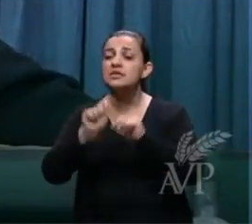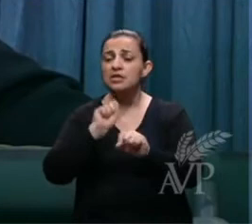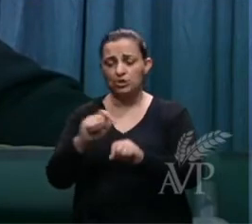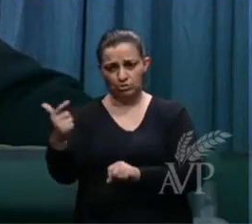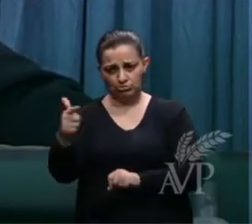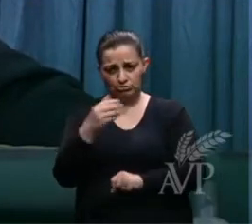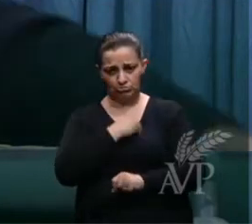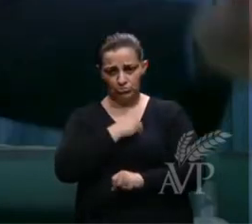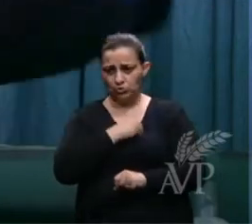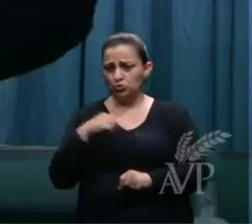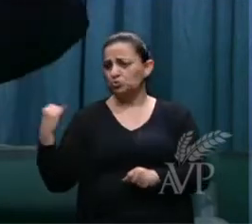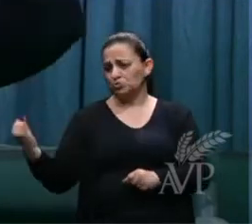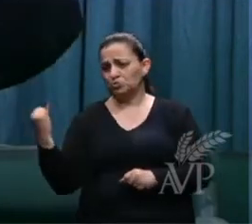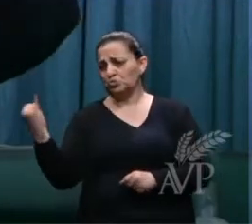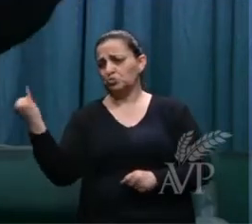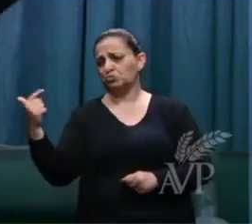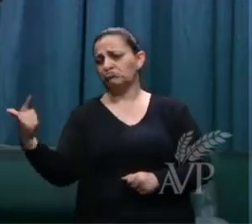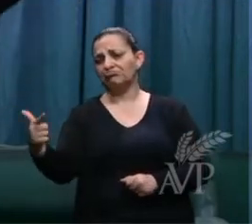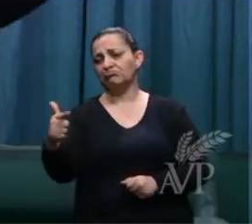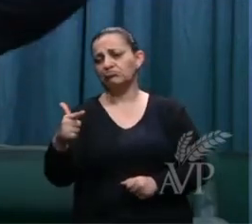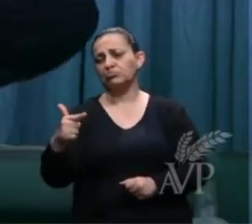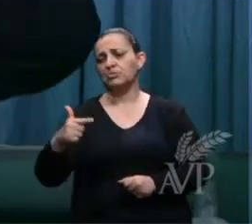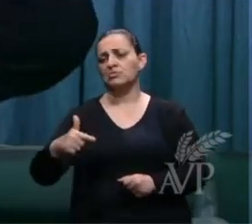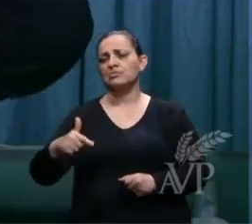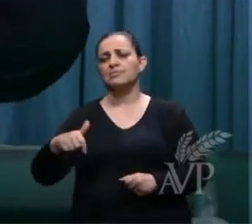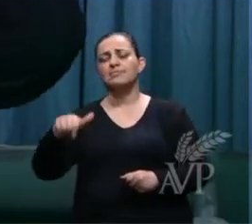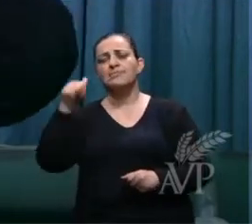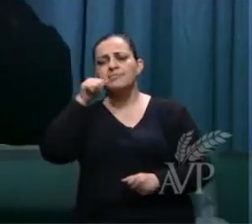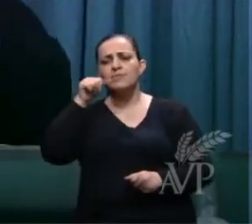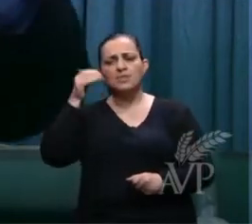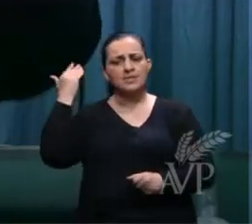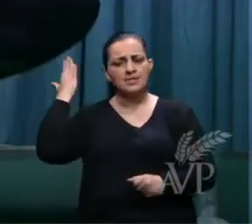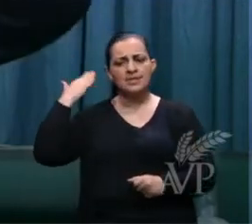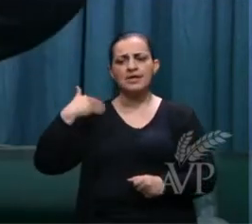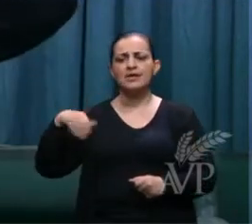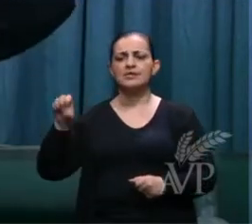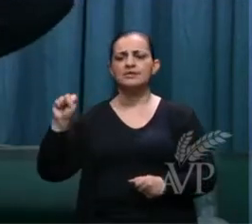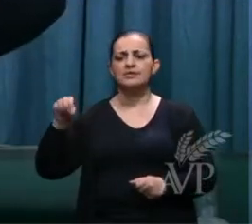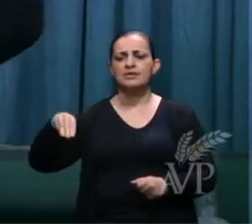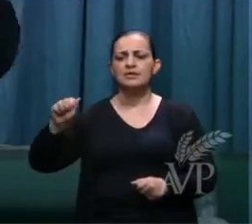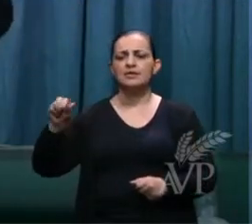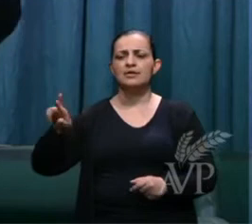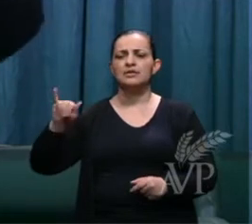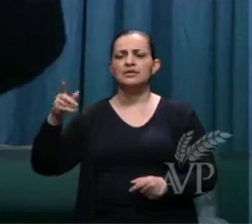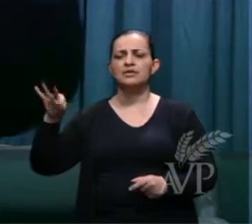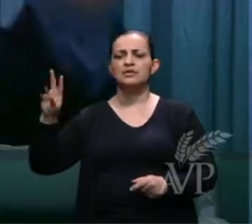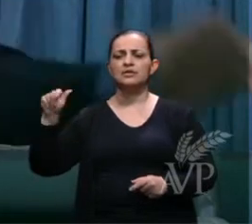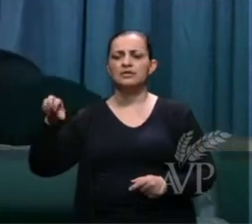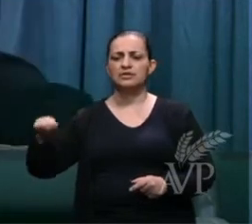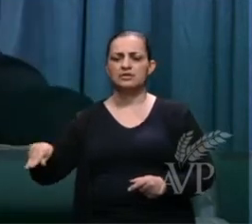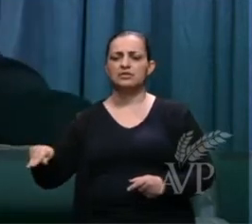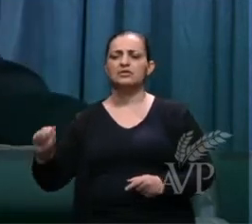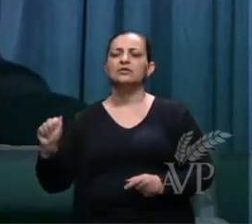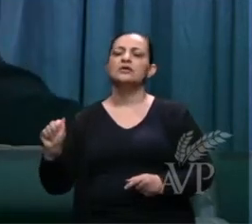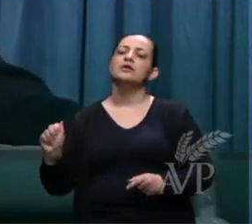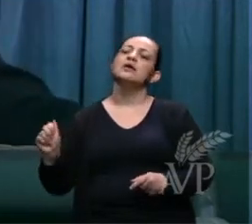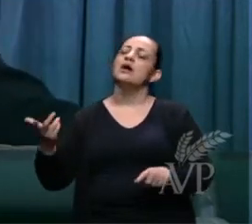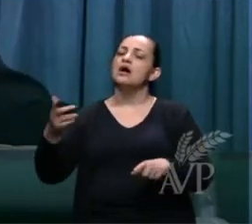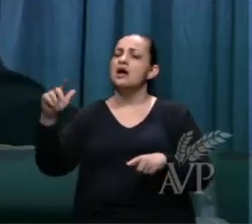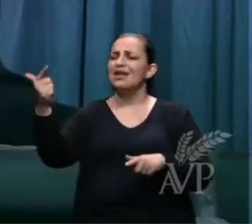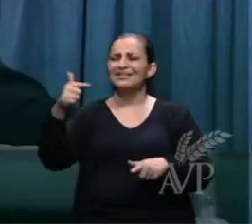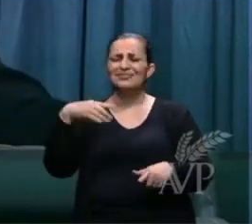não importa a samaritana ela estava atolada no pecado numa vida